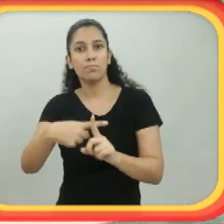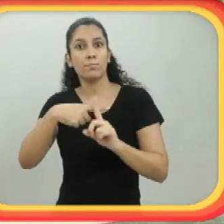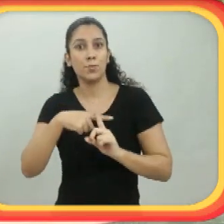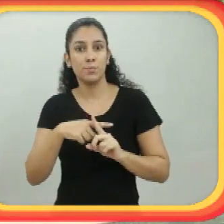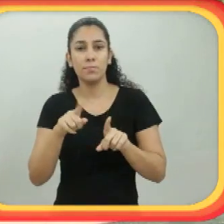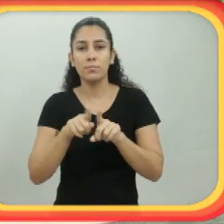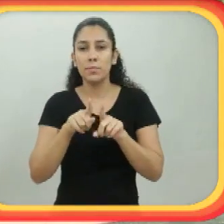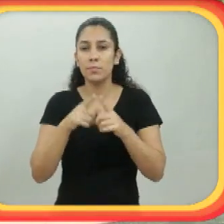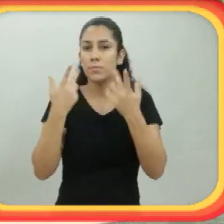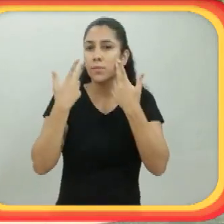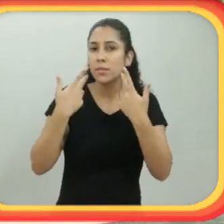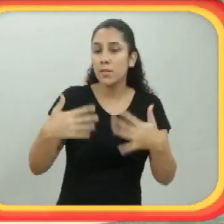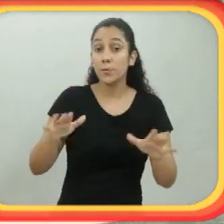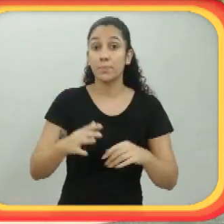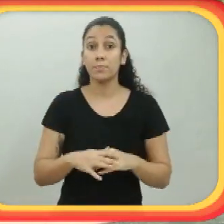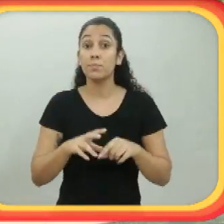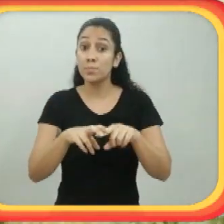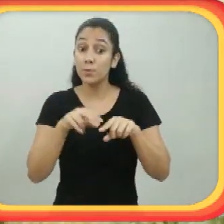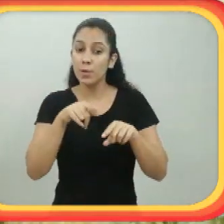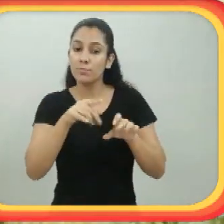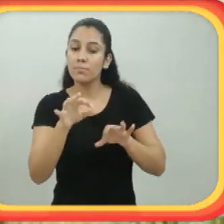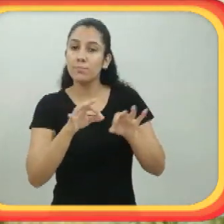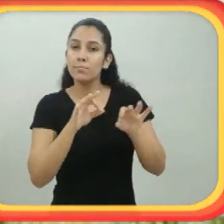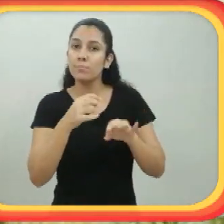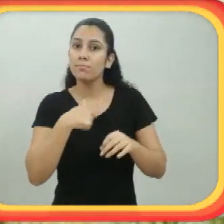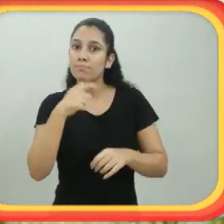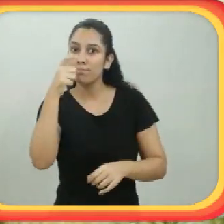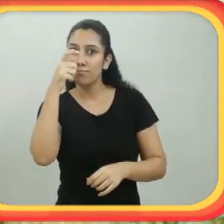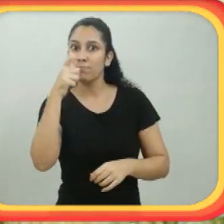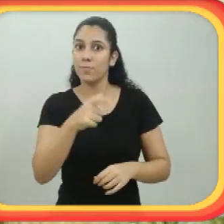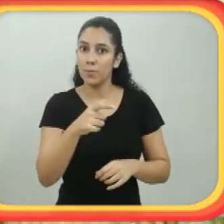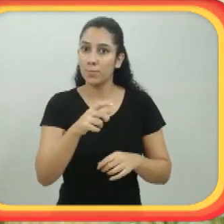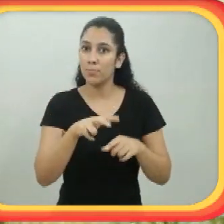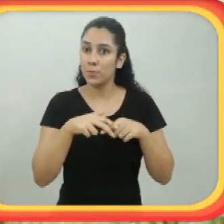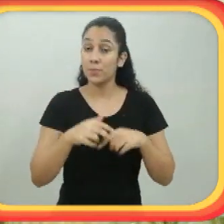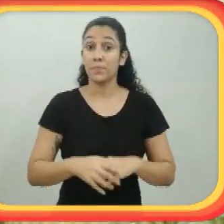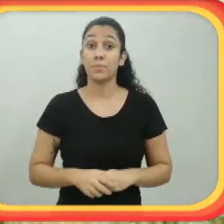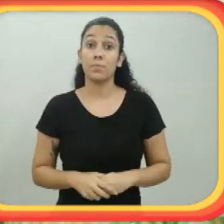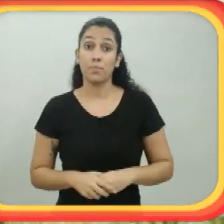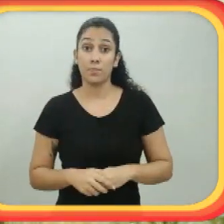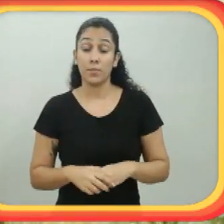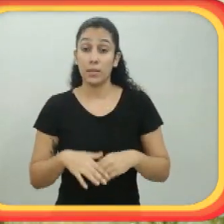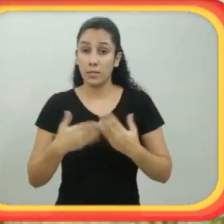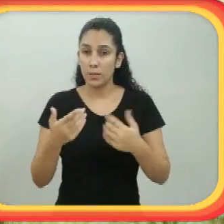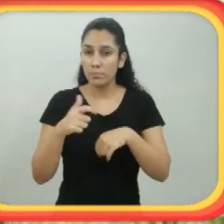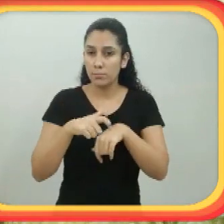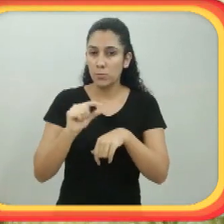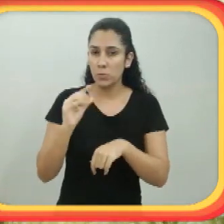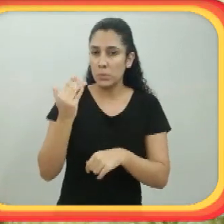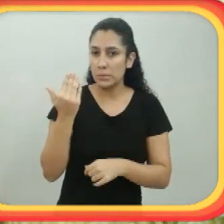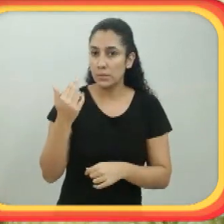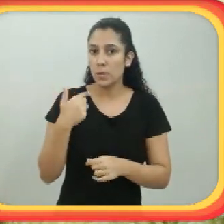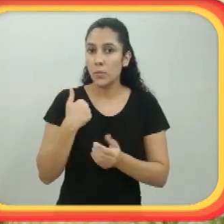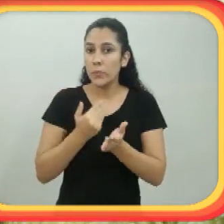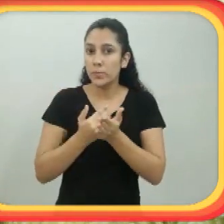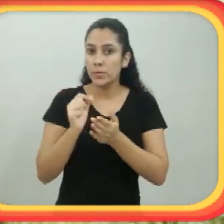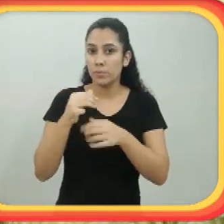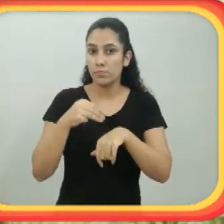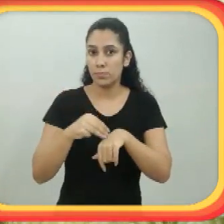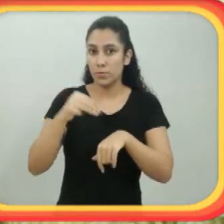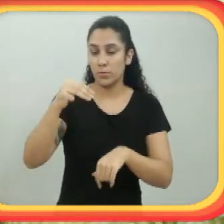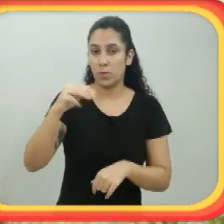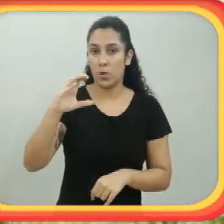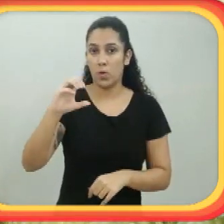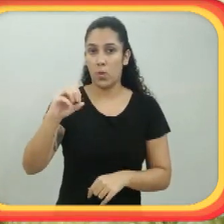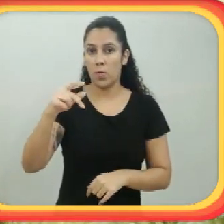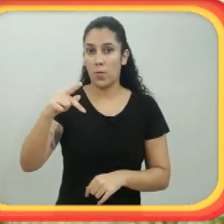lisonjeada de ter sido escolhida. E animada com o projeto. O projeto do programa especial sempre foi